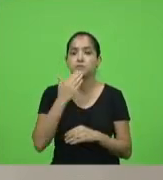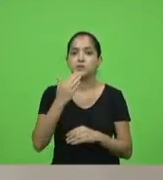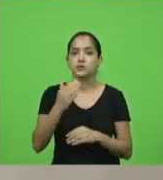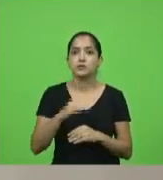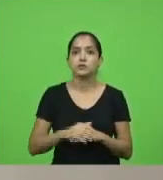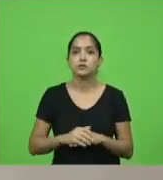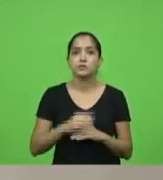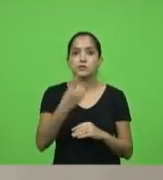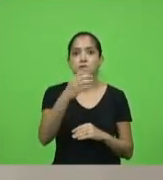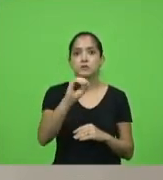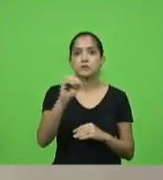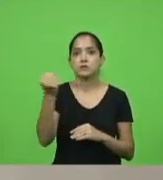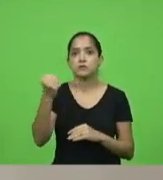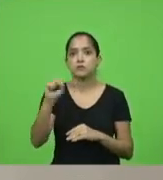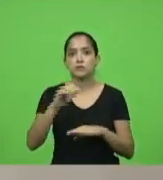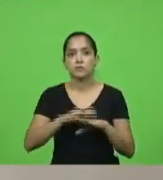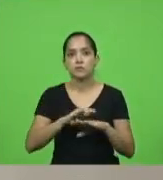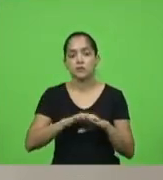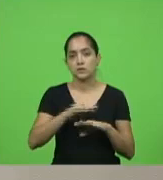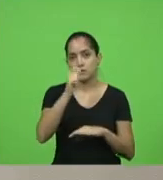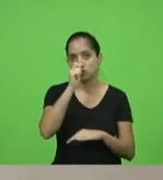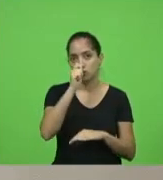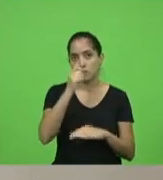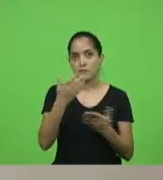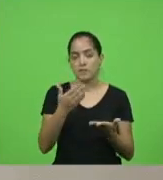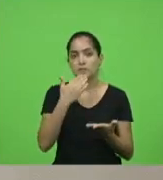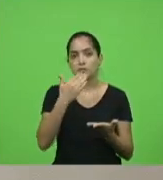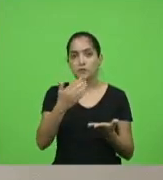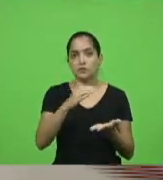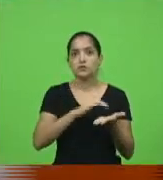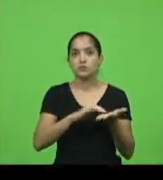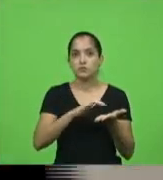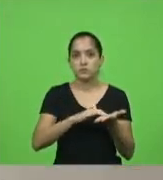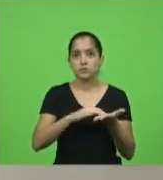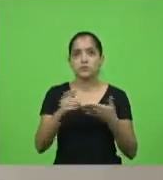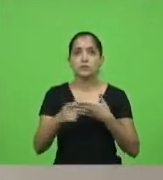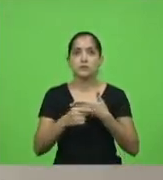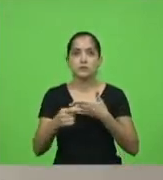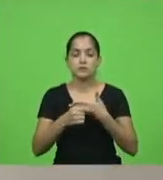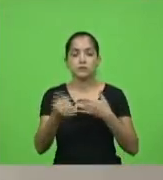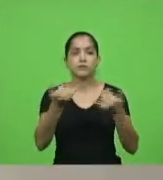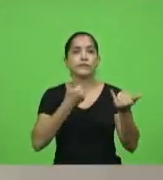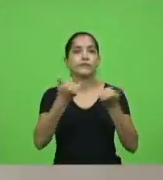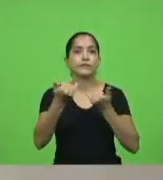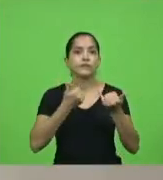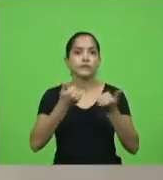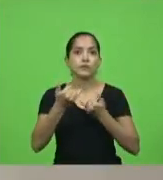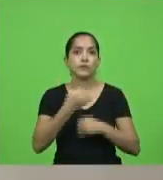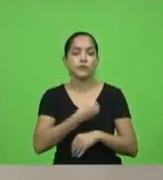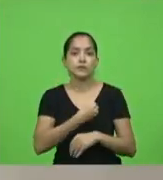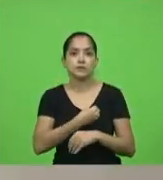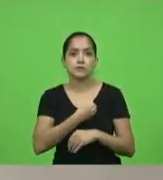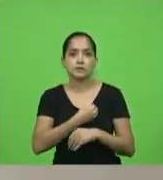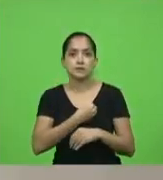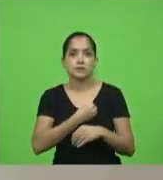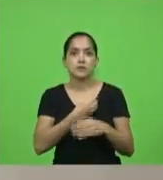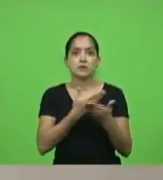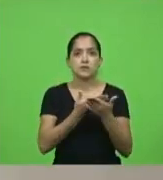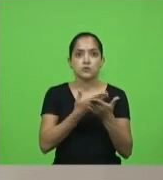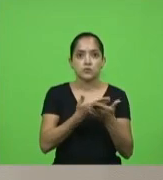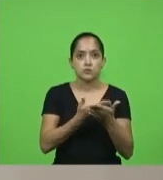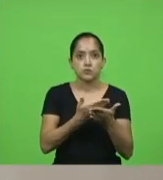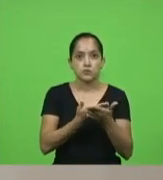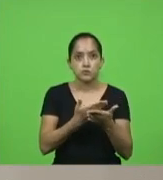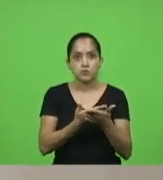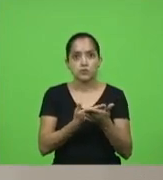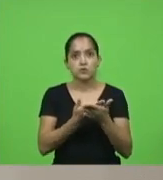108 autor deputado João Amin solicitando ao secretário de Estado da Casa Civil informações acerca da existência de estudos para viabilizar